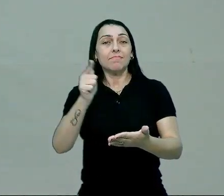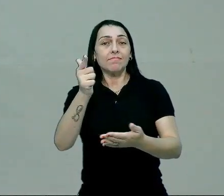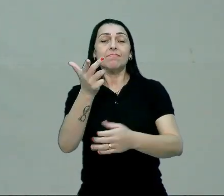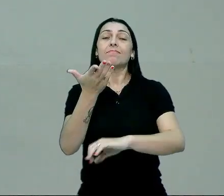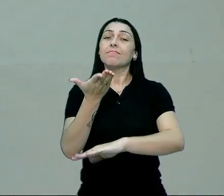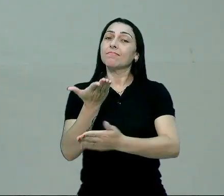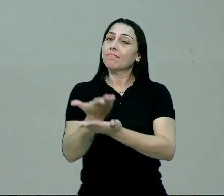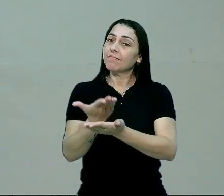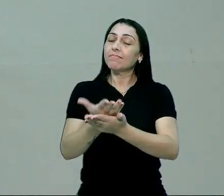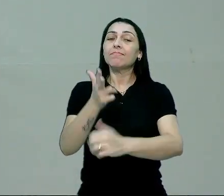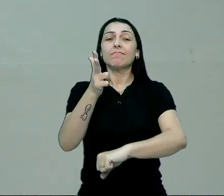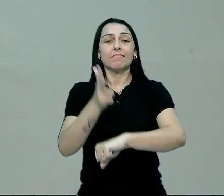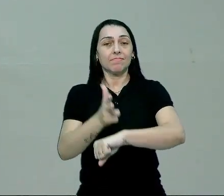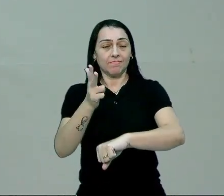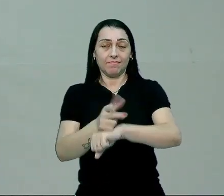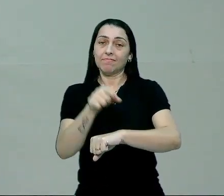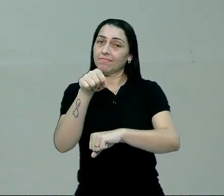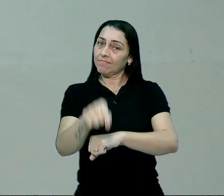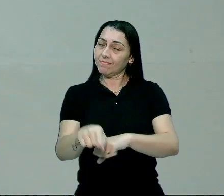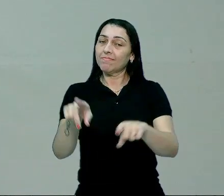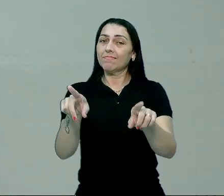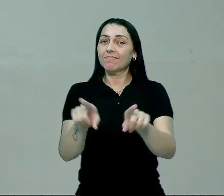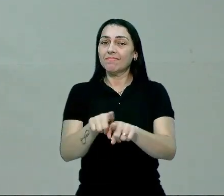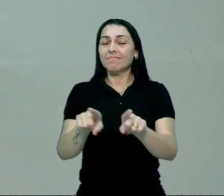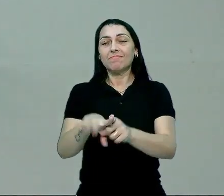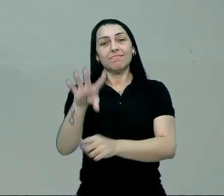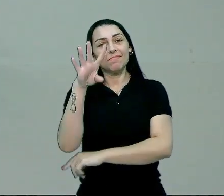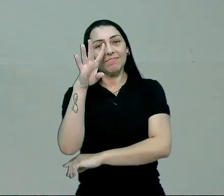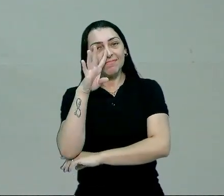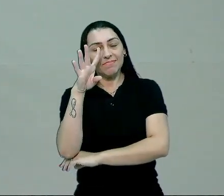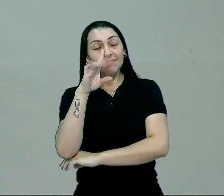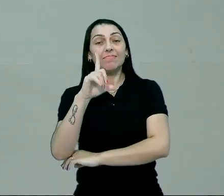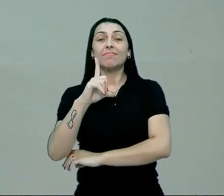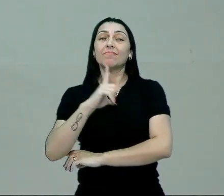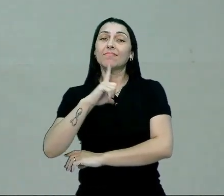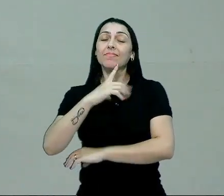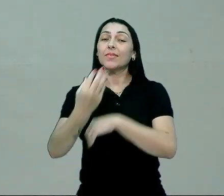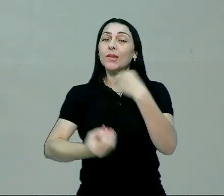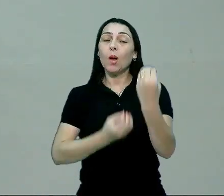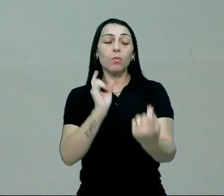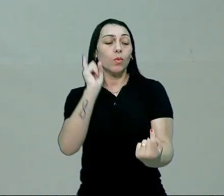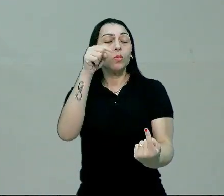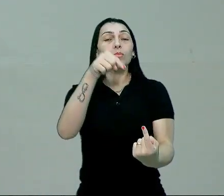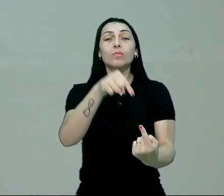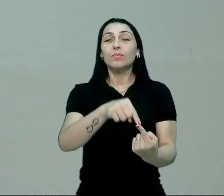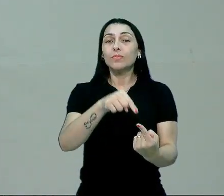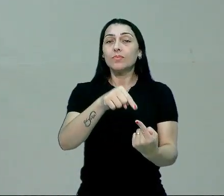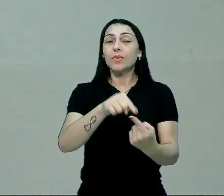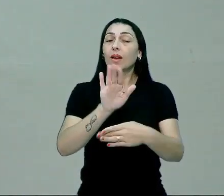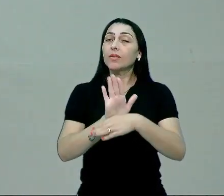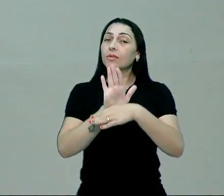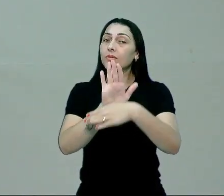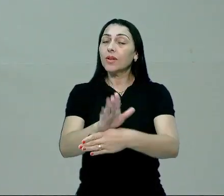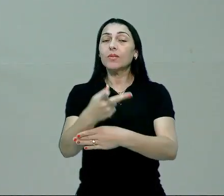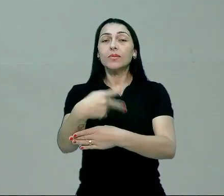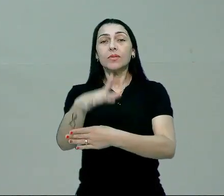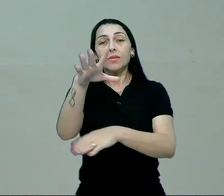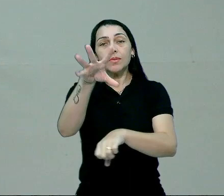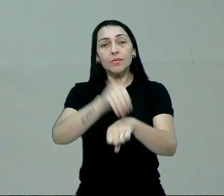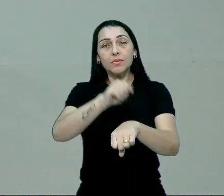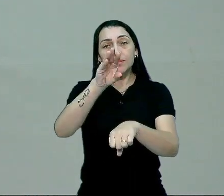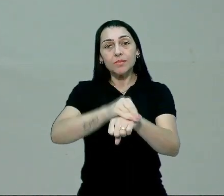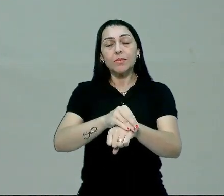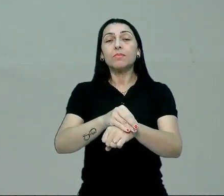videoaulas que certamente você está acompanhando, tem como finalidade contribuir com o seu